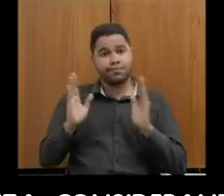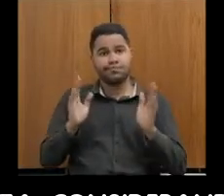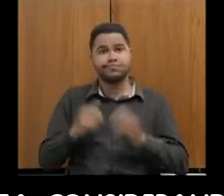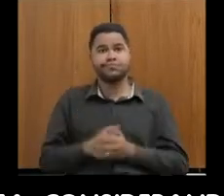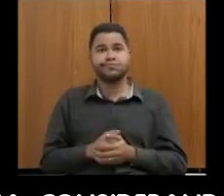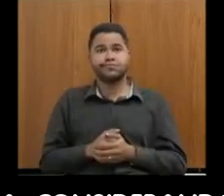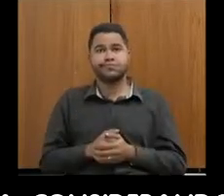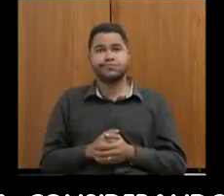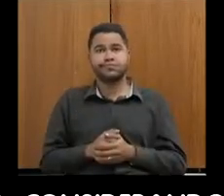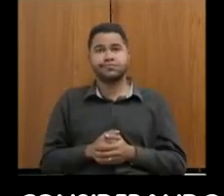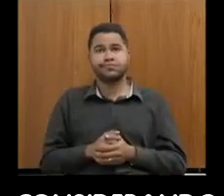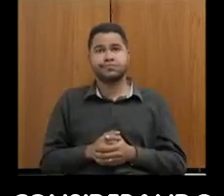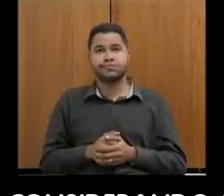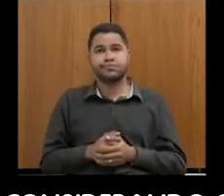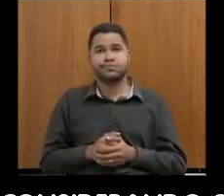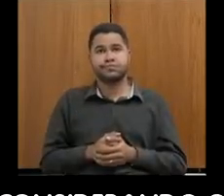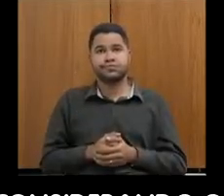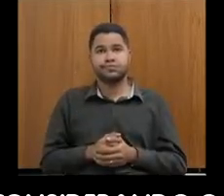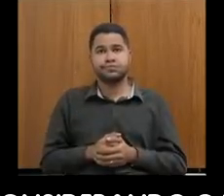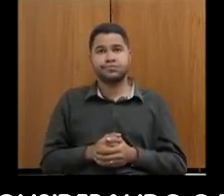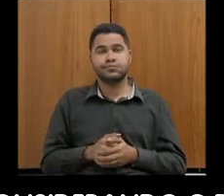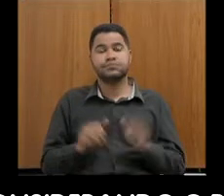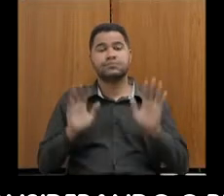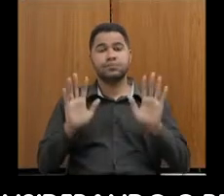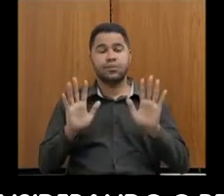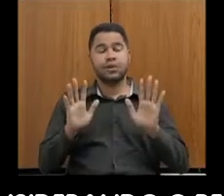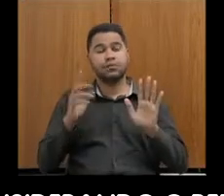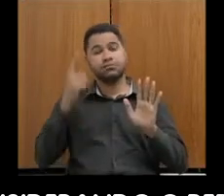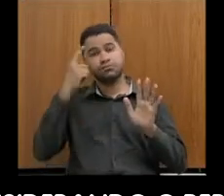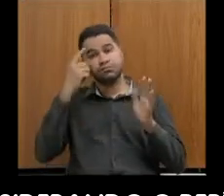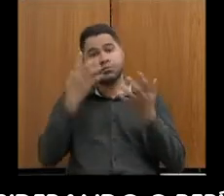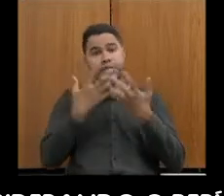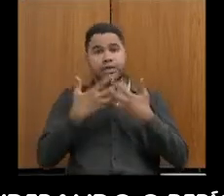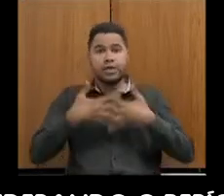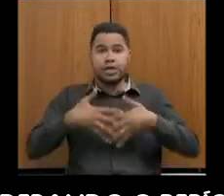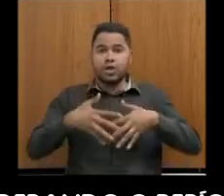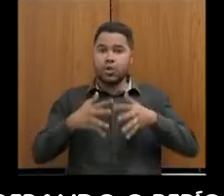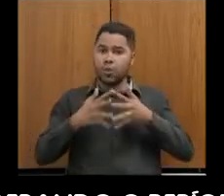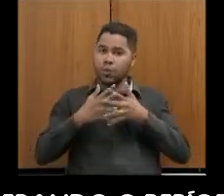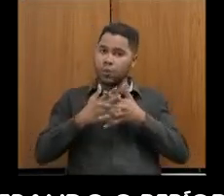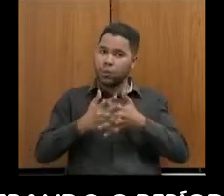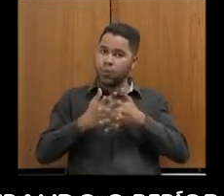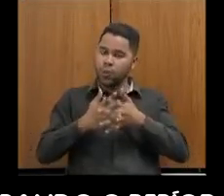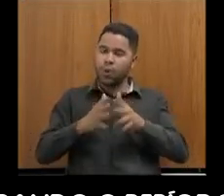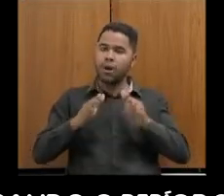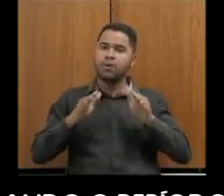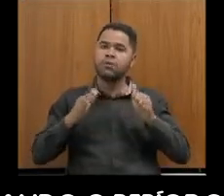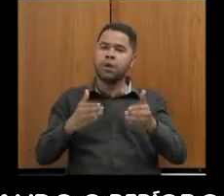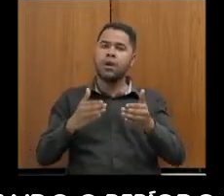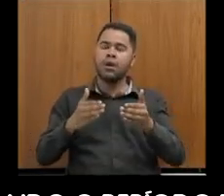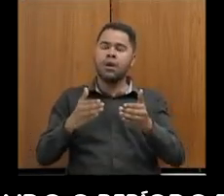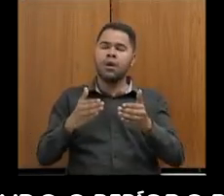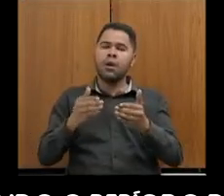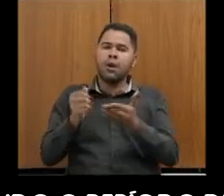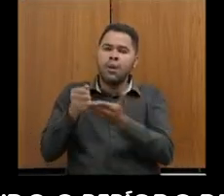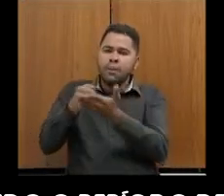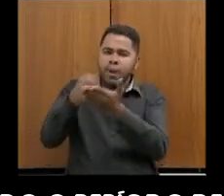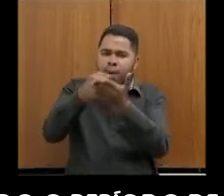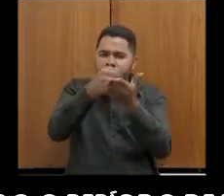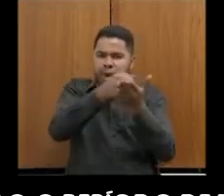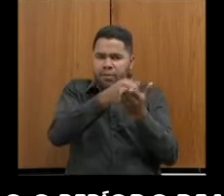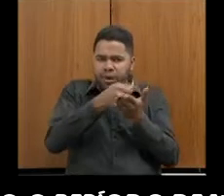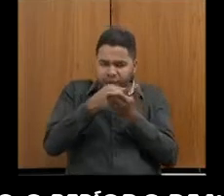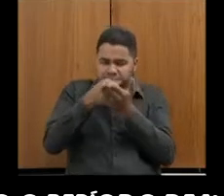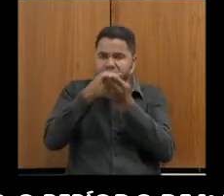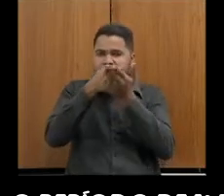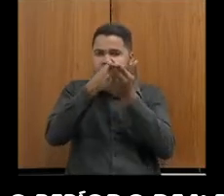menor que a caneta do governador ao meu zema, mas considerando a complexidade, especialmente de folha, especialmente de